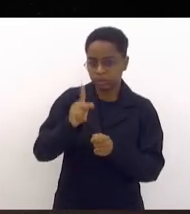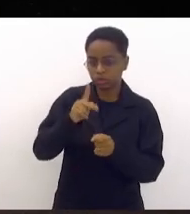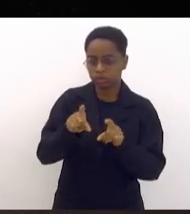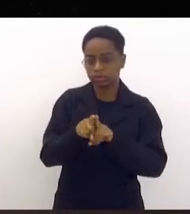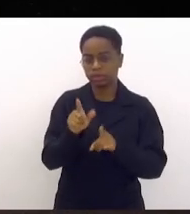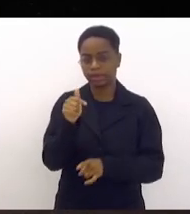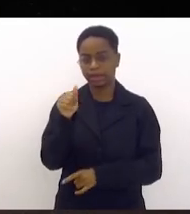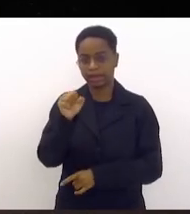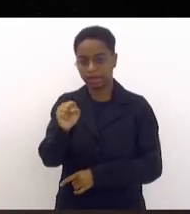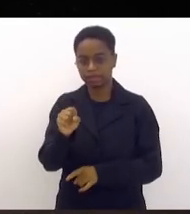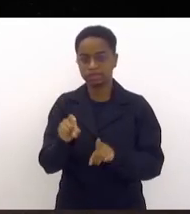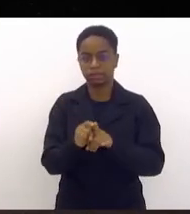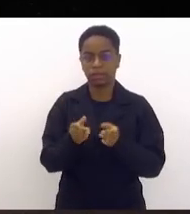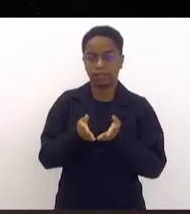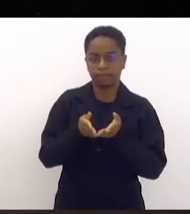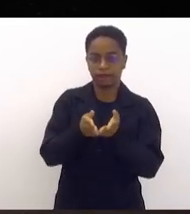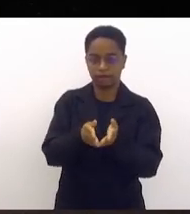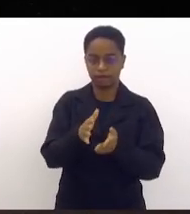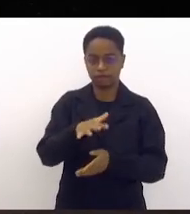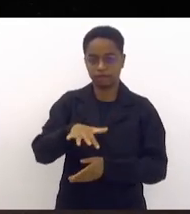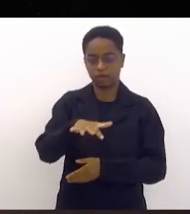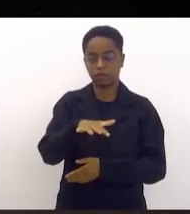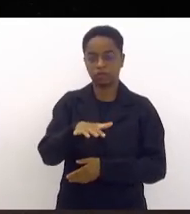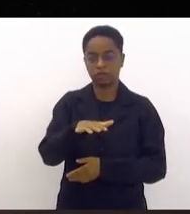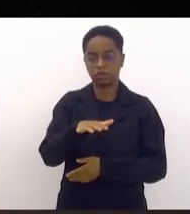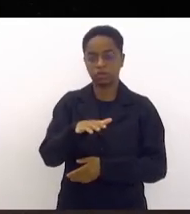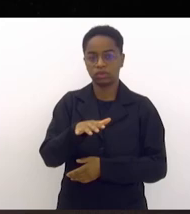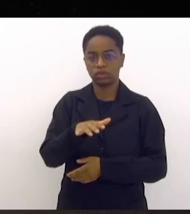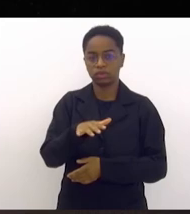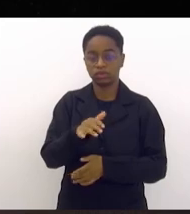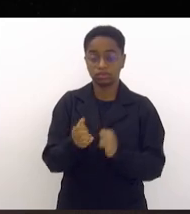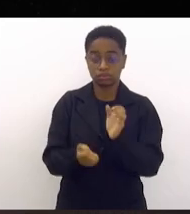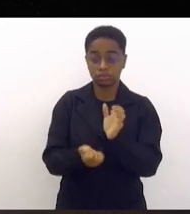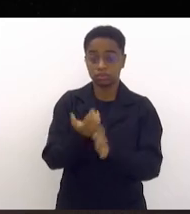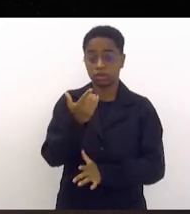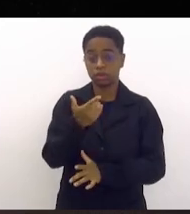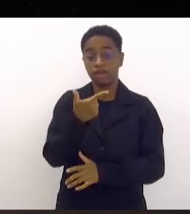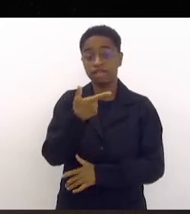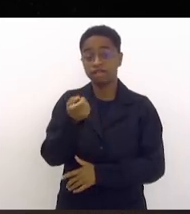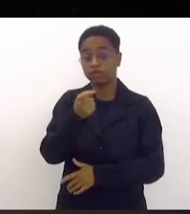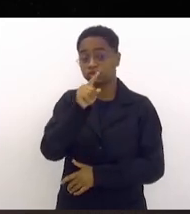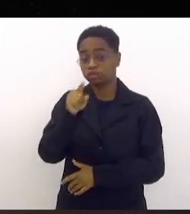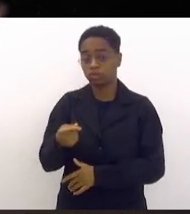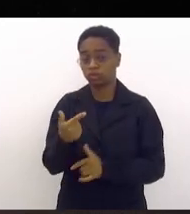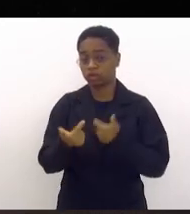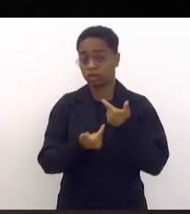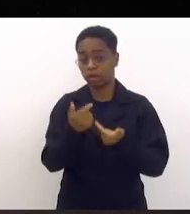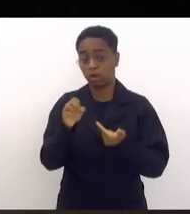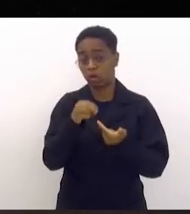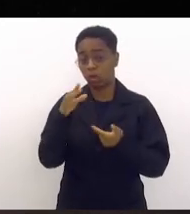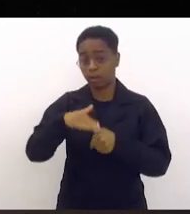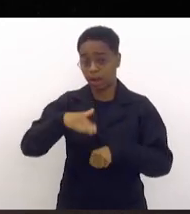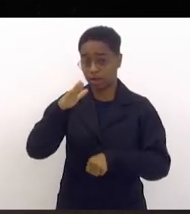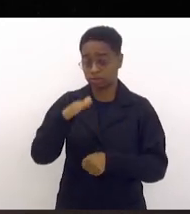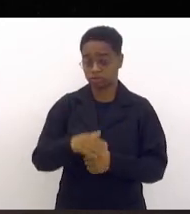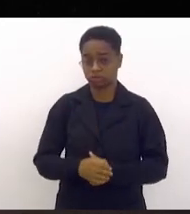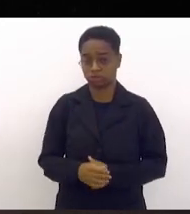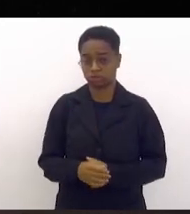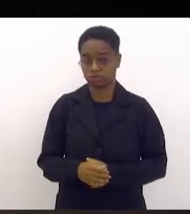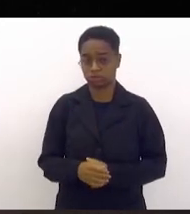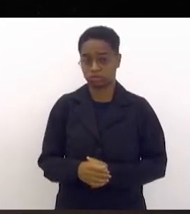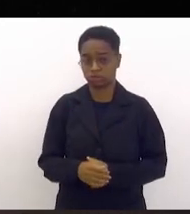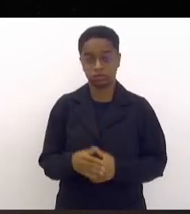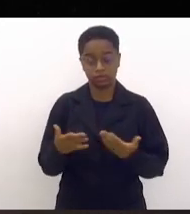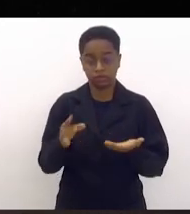gás indústria naval serão gerados de maneira direta 20 mil empregos ou mais. Então, não